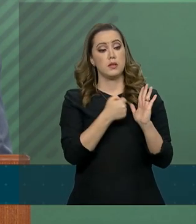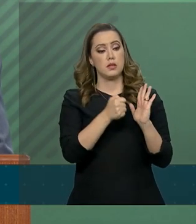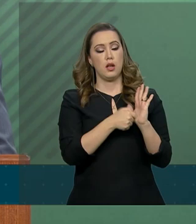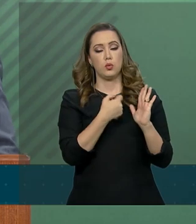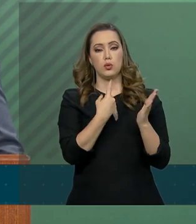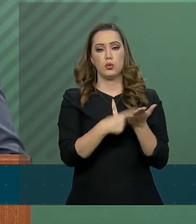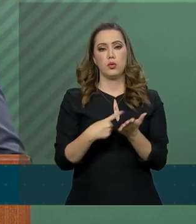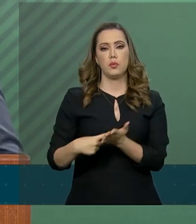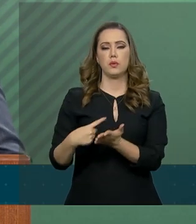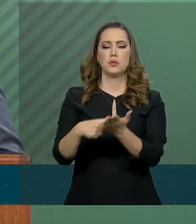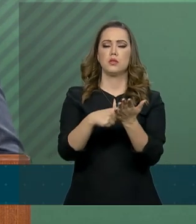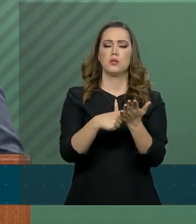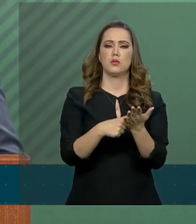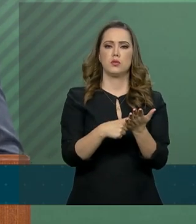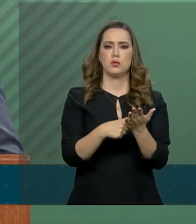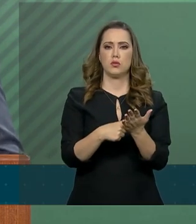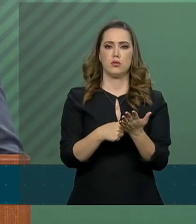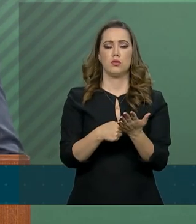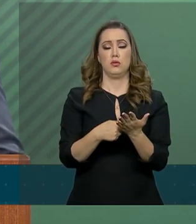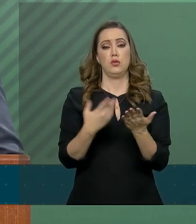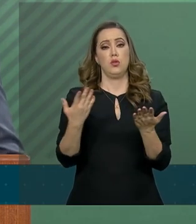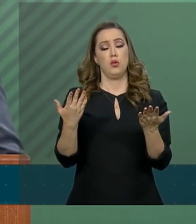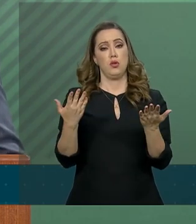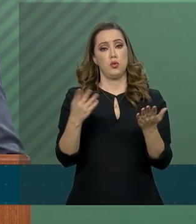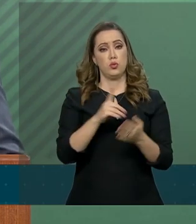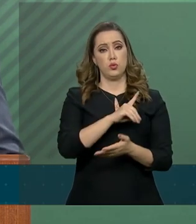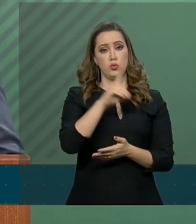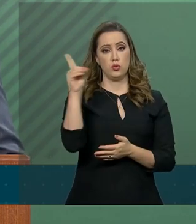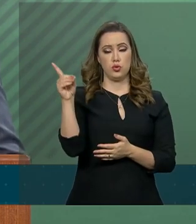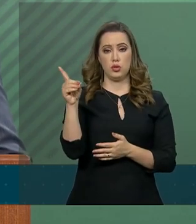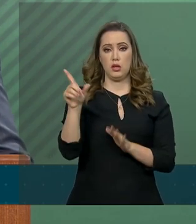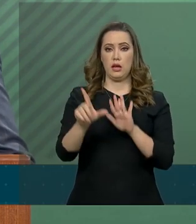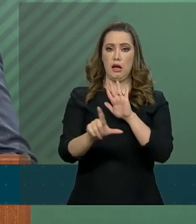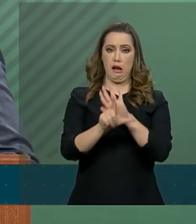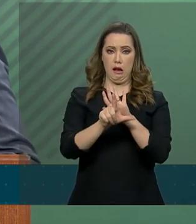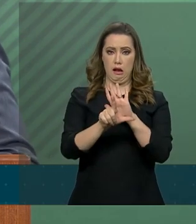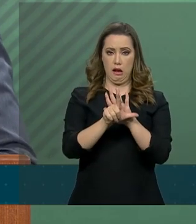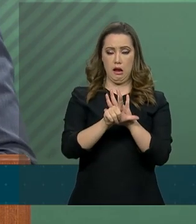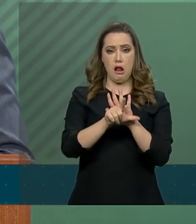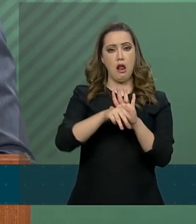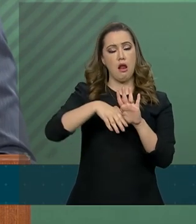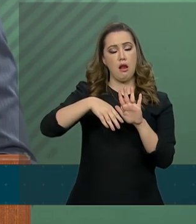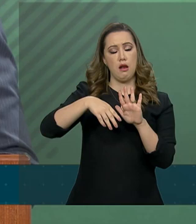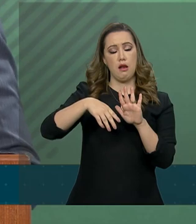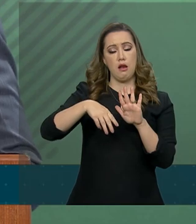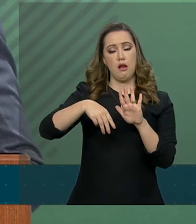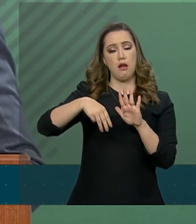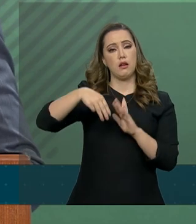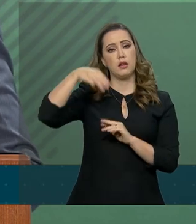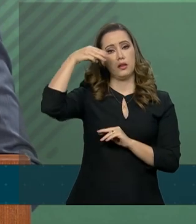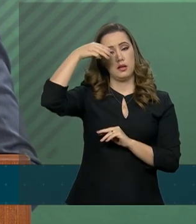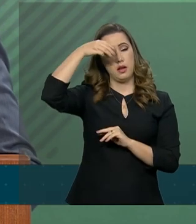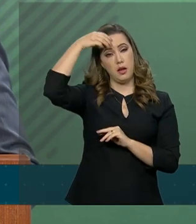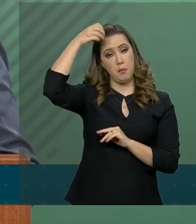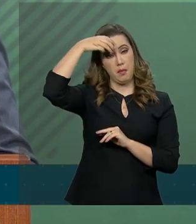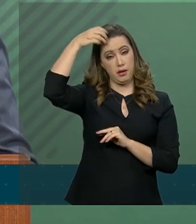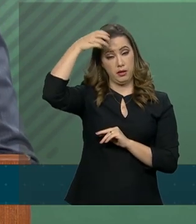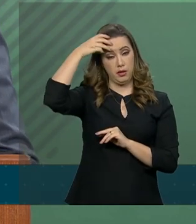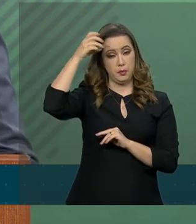pacto aconteceu no dia em que a Lei Maria da Penha completa 13 anos.